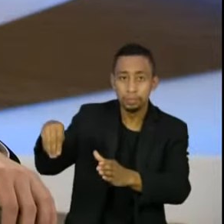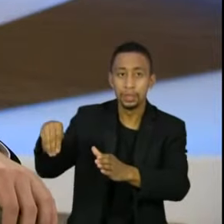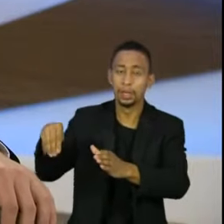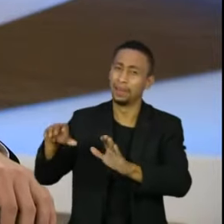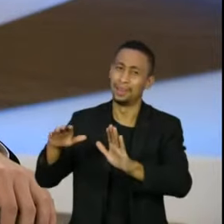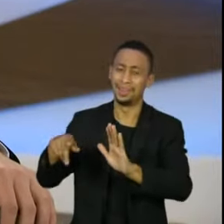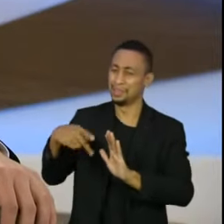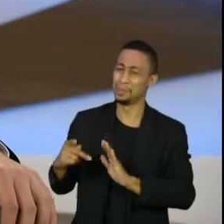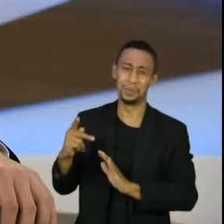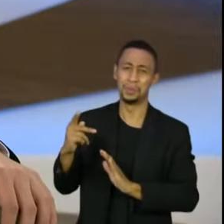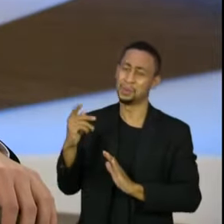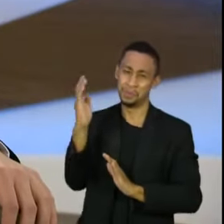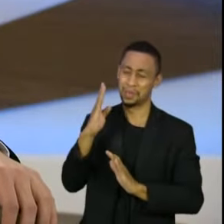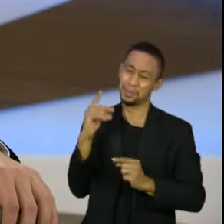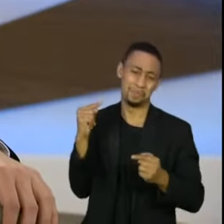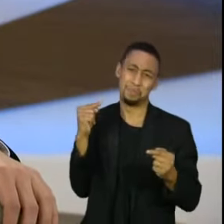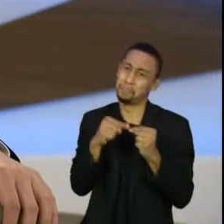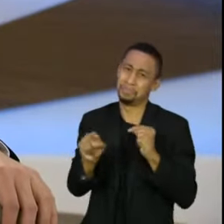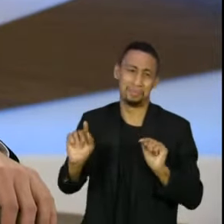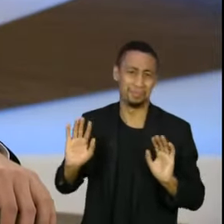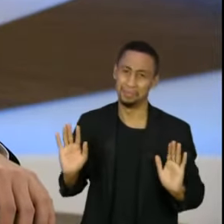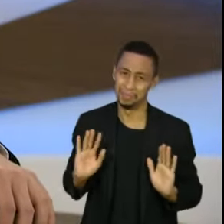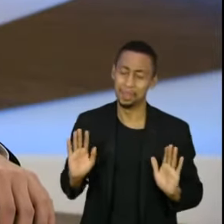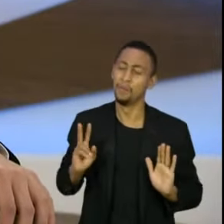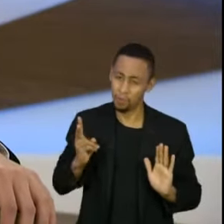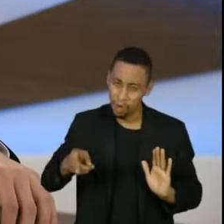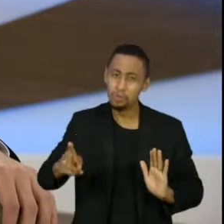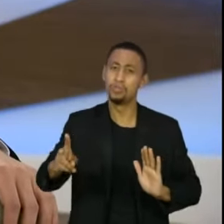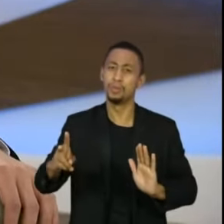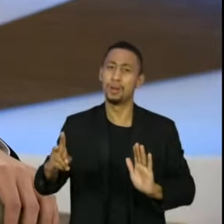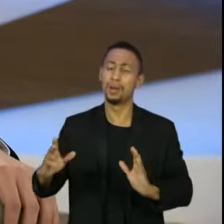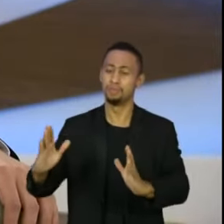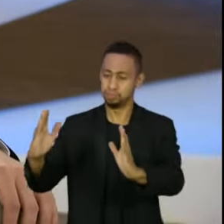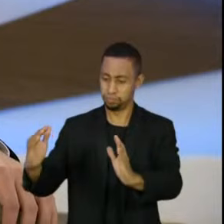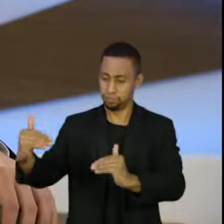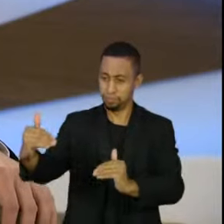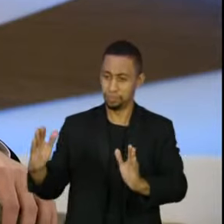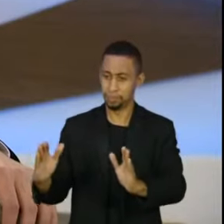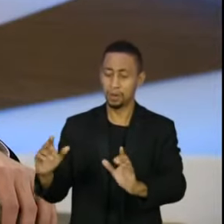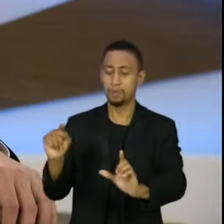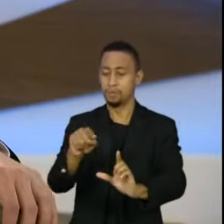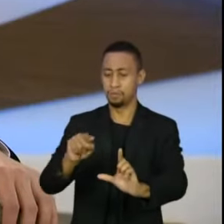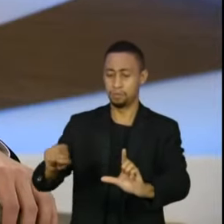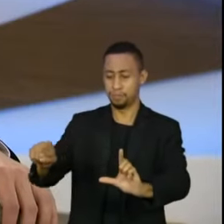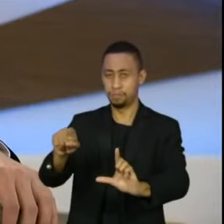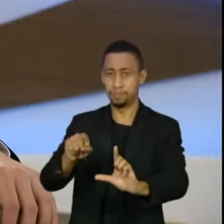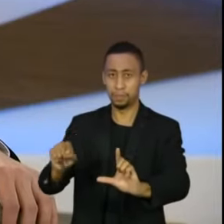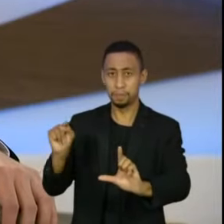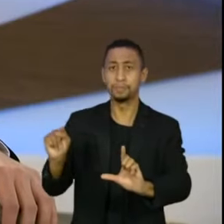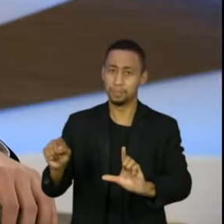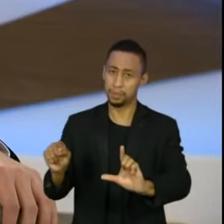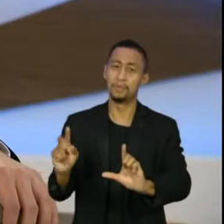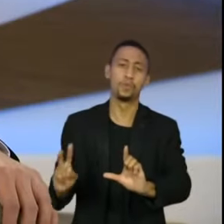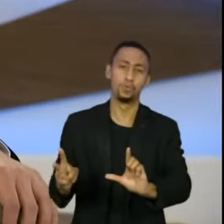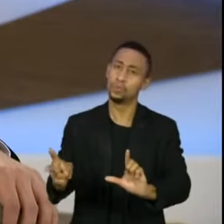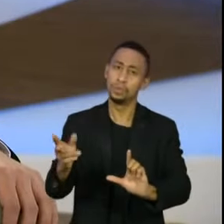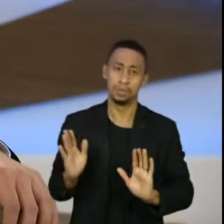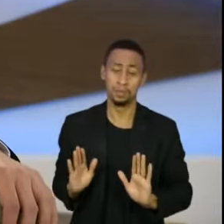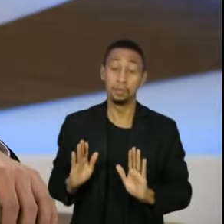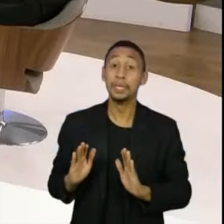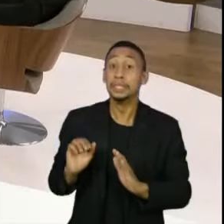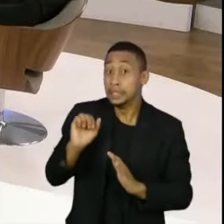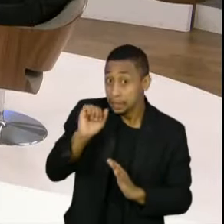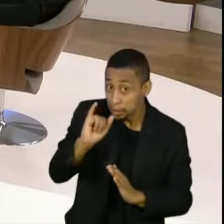com urnas eletrônicas. Se for possível, tecnicamente, se fazer algum tipo de impressão interna que garanta a